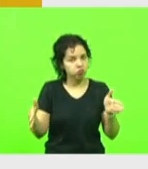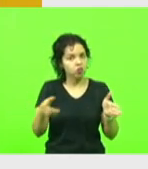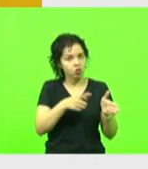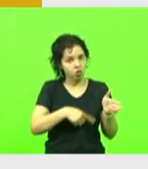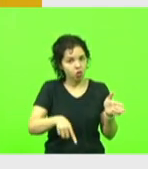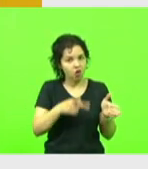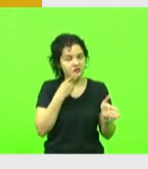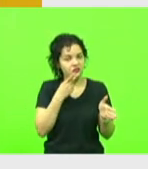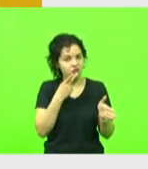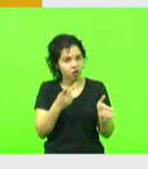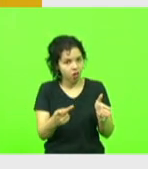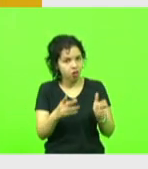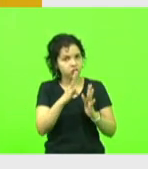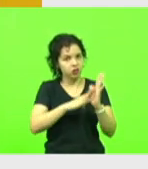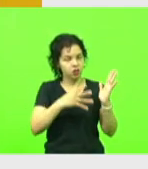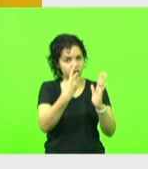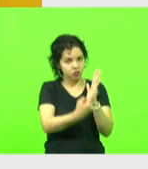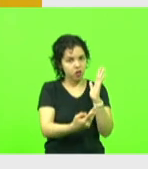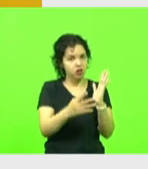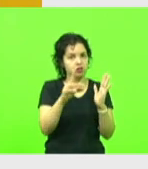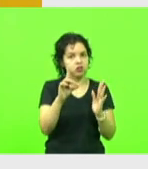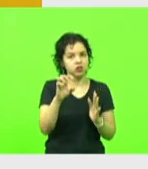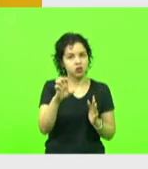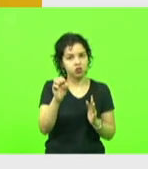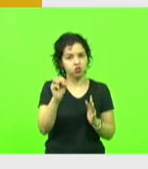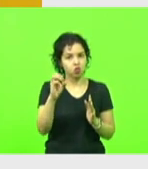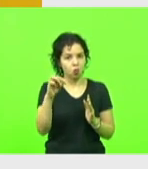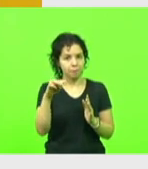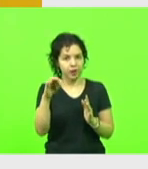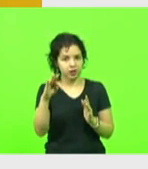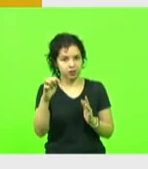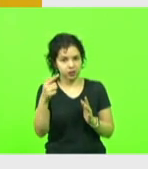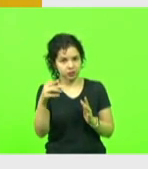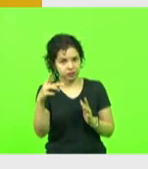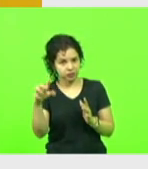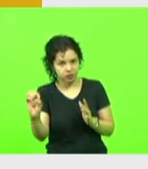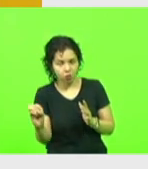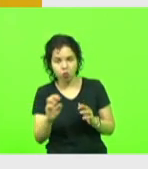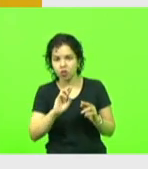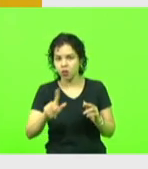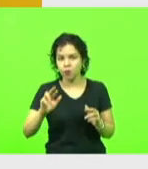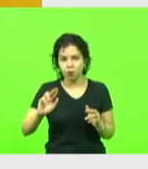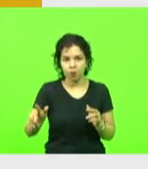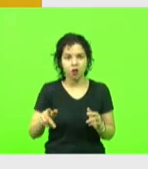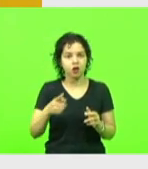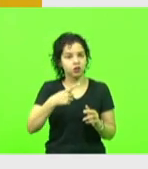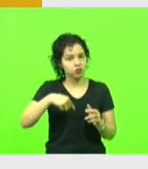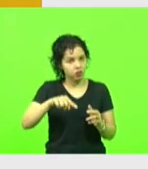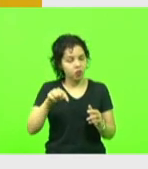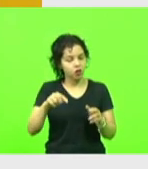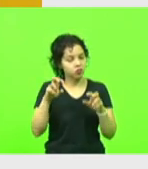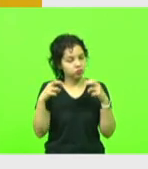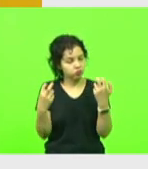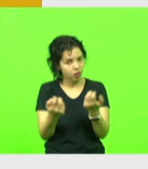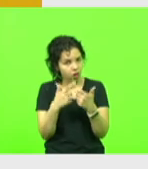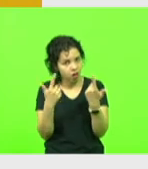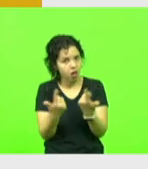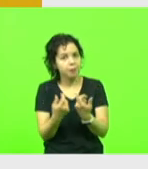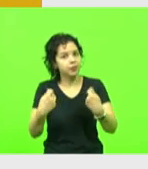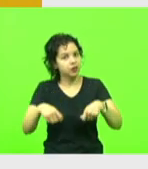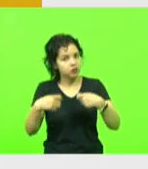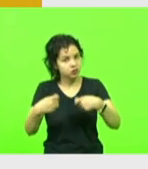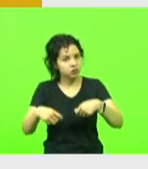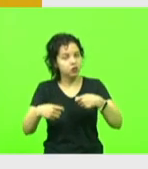descompactação de tabela. Então seria legítimo que viesse para esta casa um projeto de lei tratando